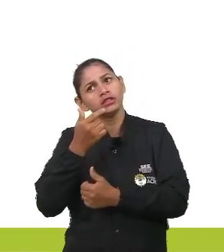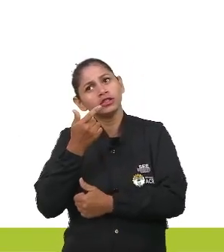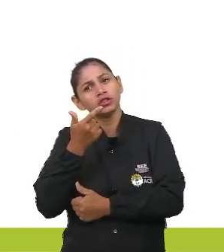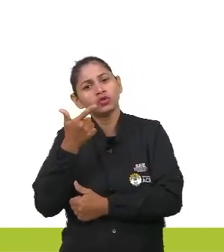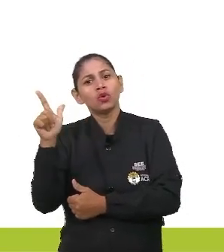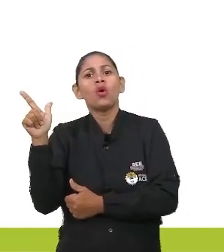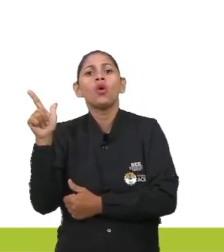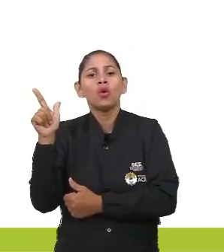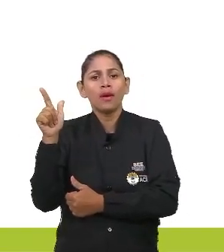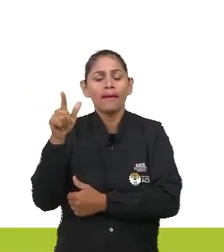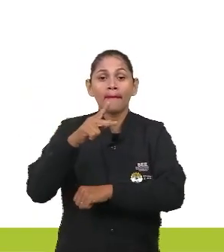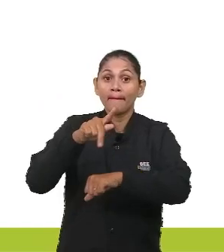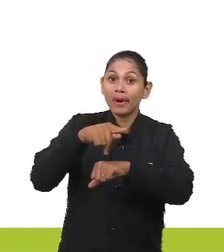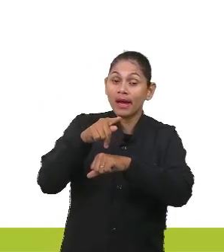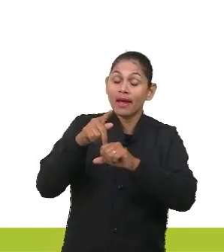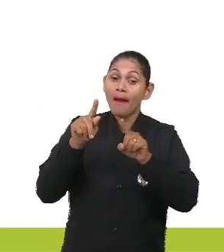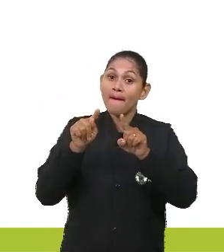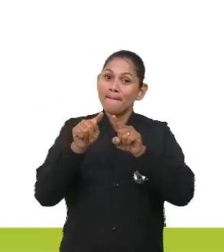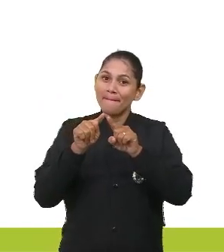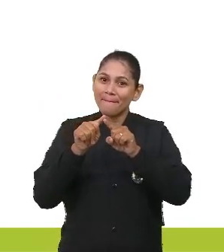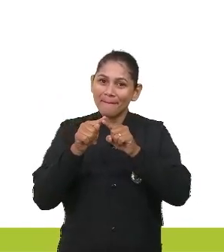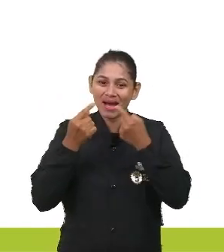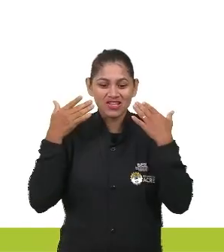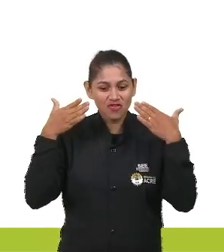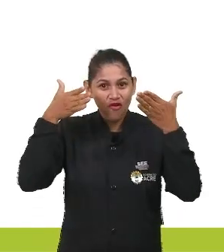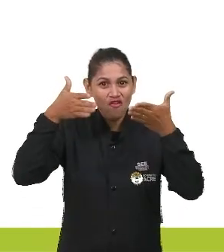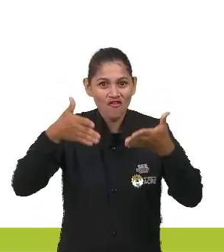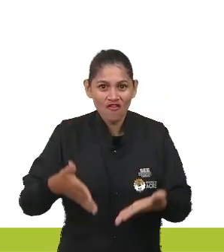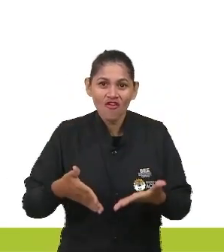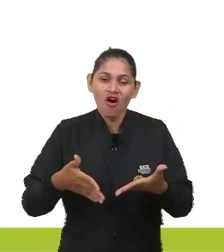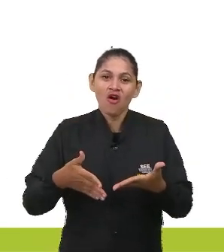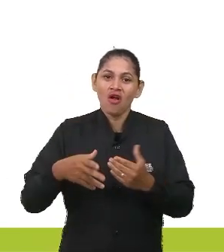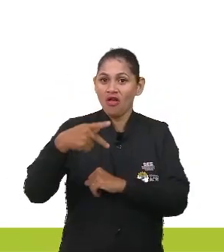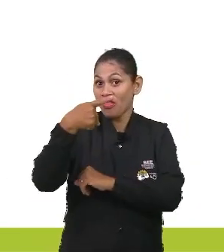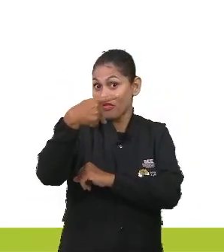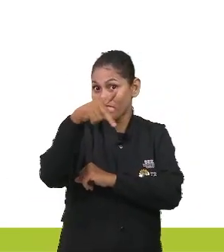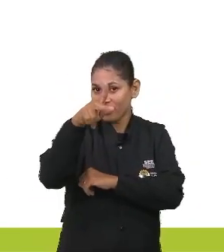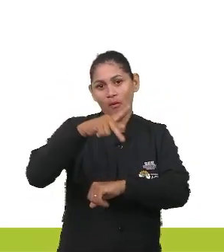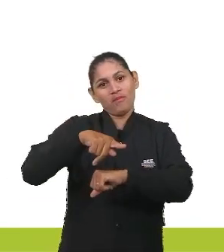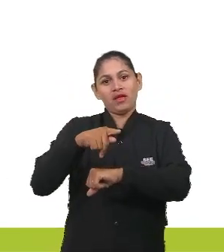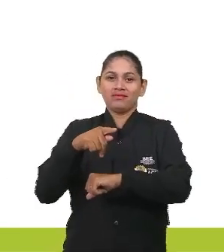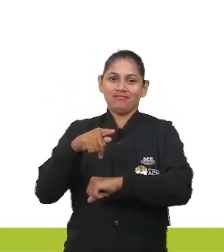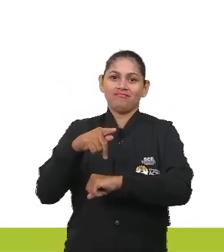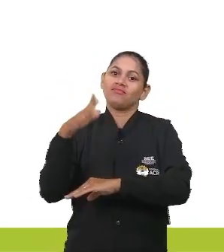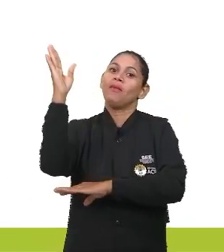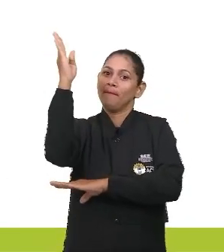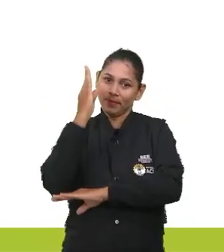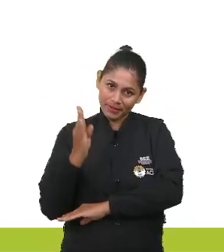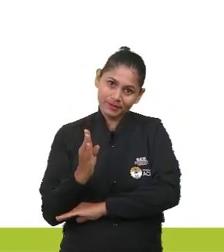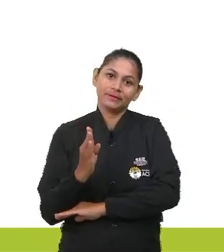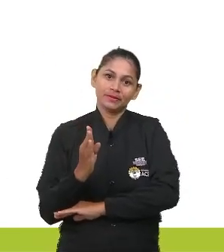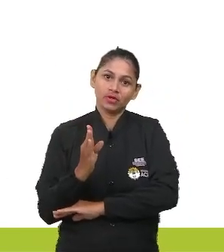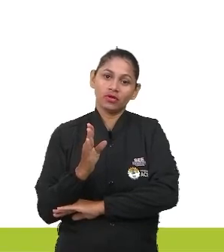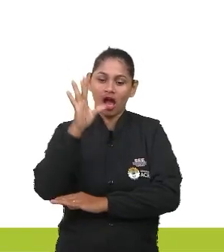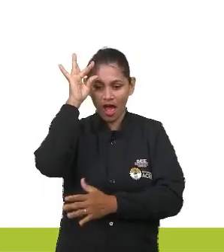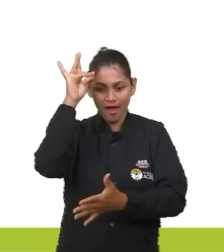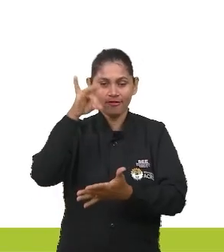limite o seu texto a Brasil e aborde, no caso, essa realidade aqui do nosso país.